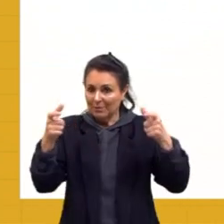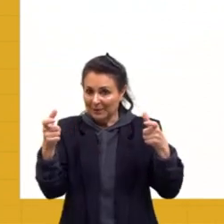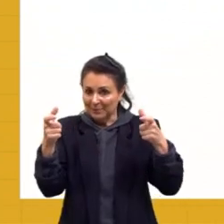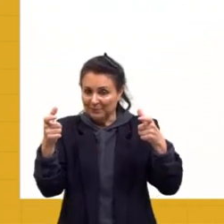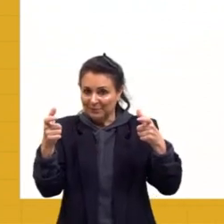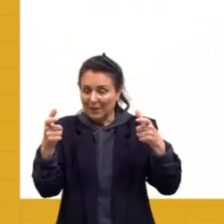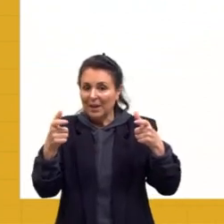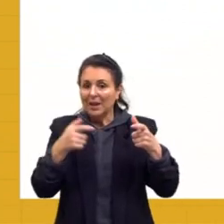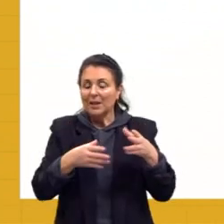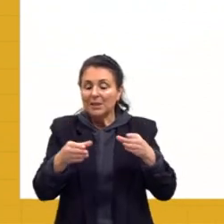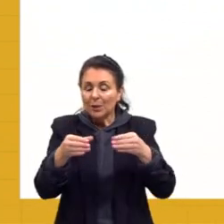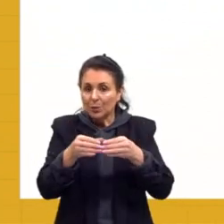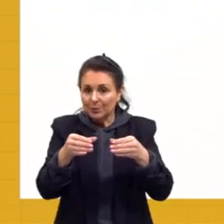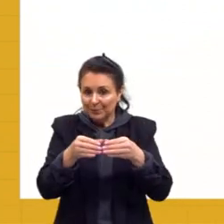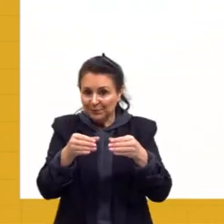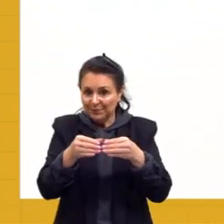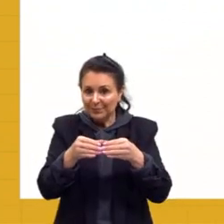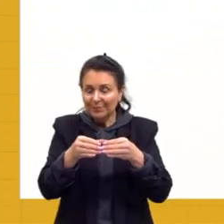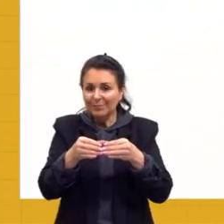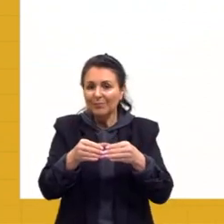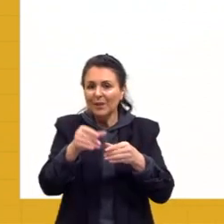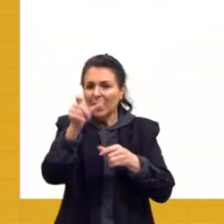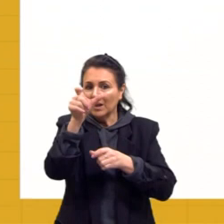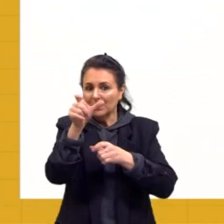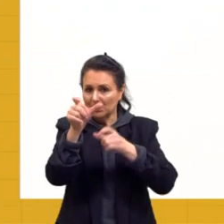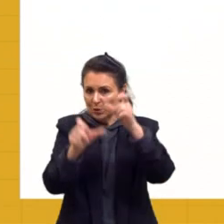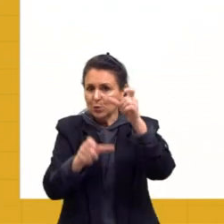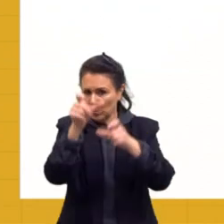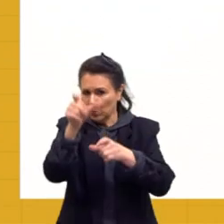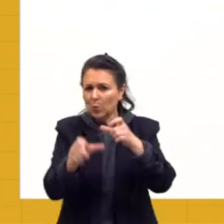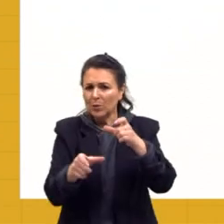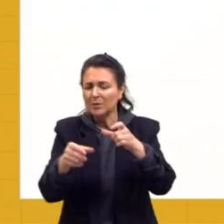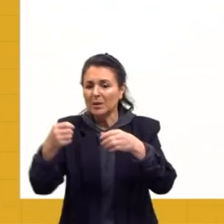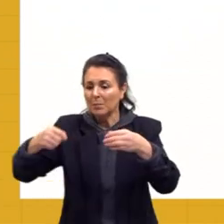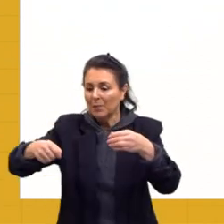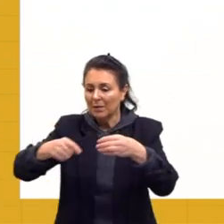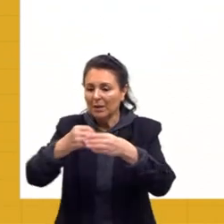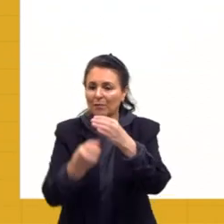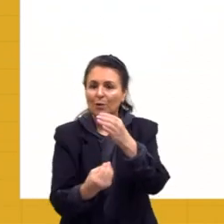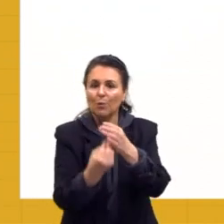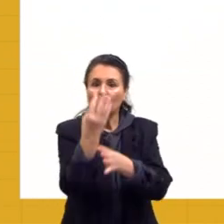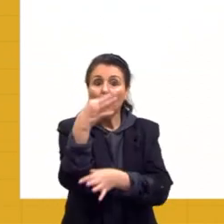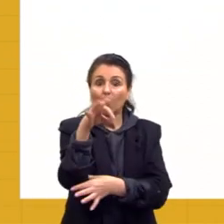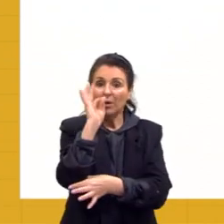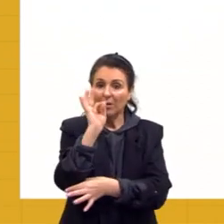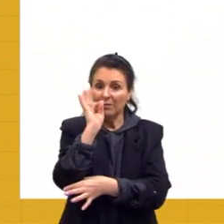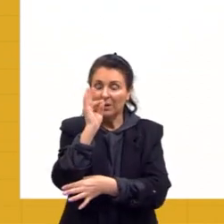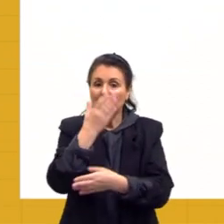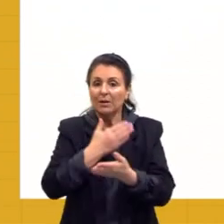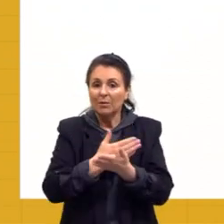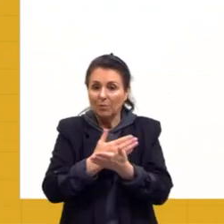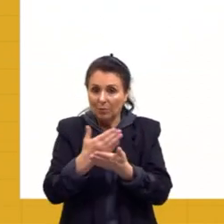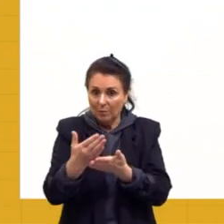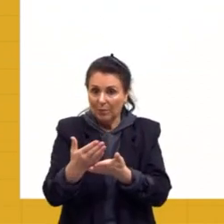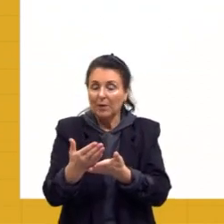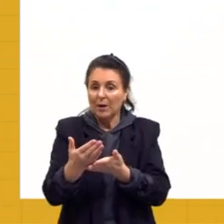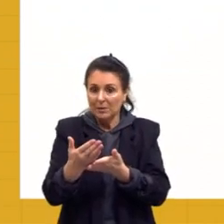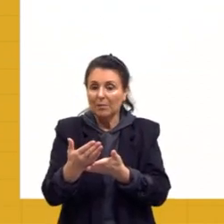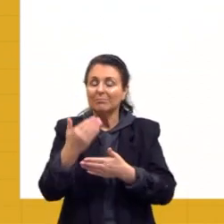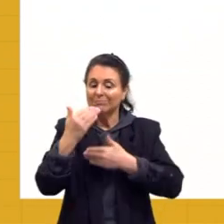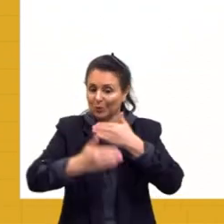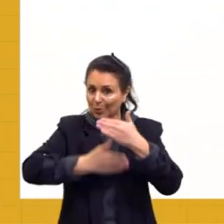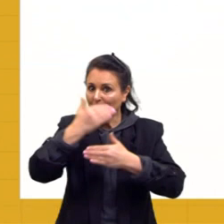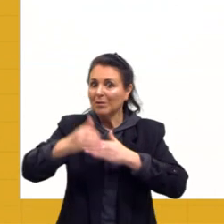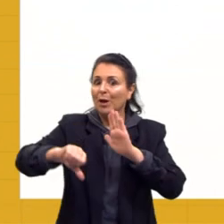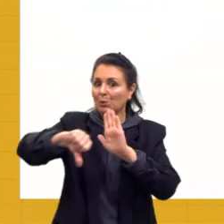então, essa equipe, essa galera cafeira, acaba, então, entrando no processo.